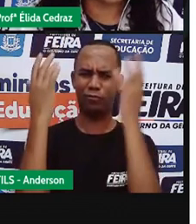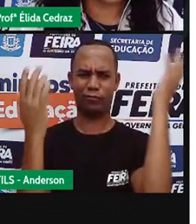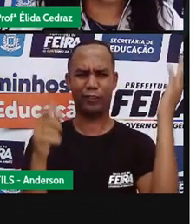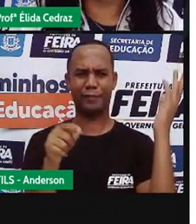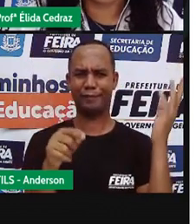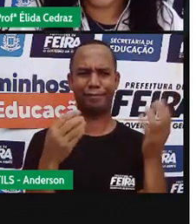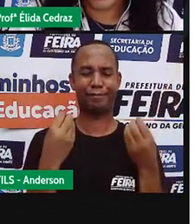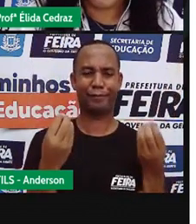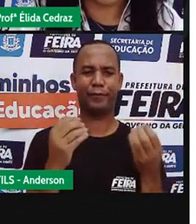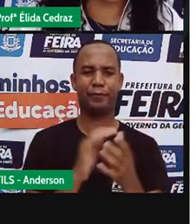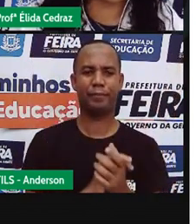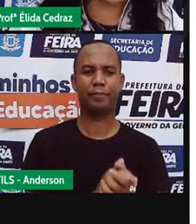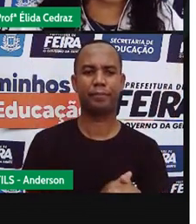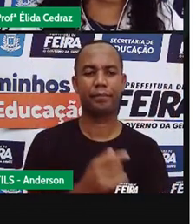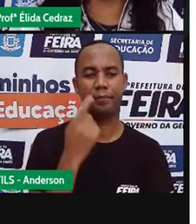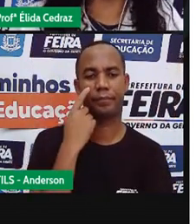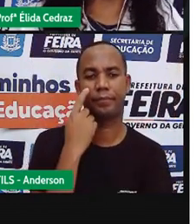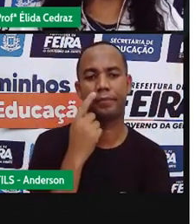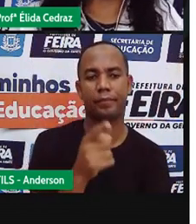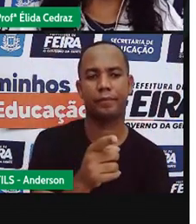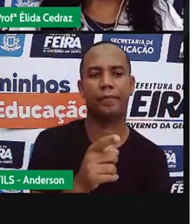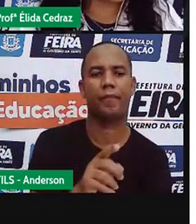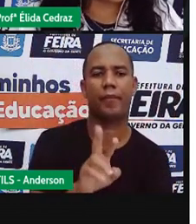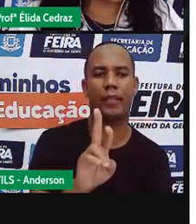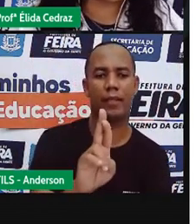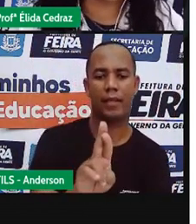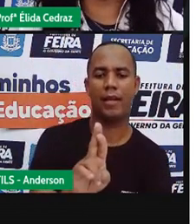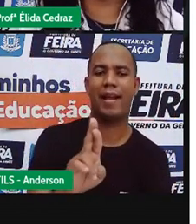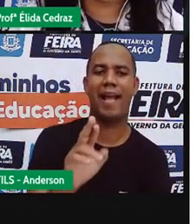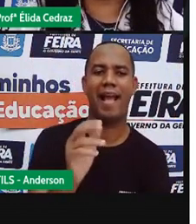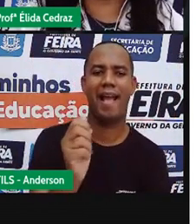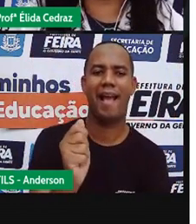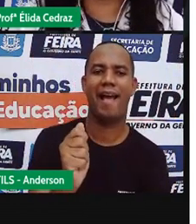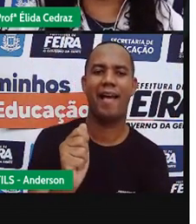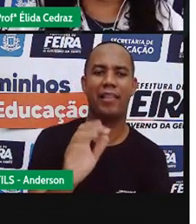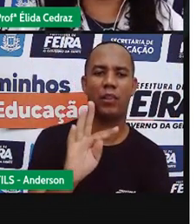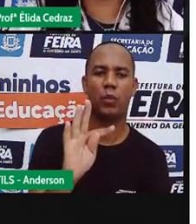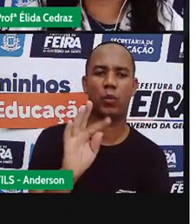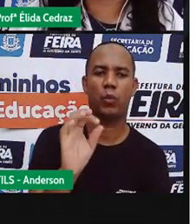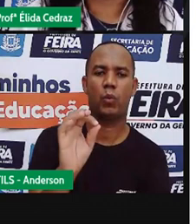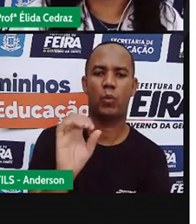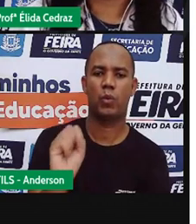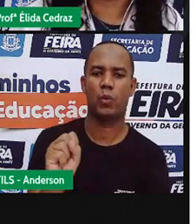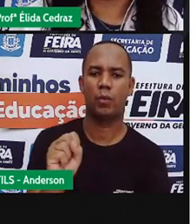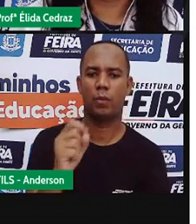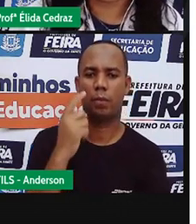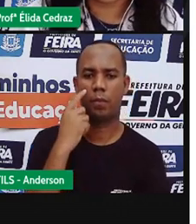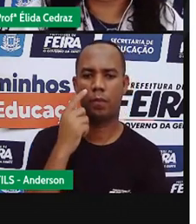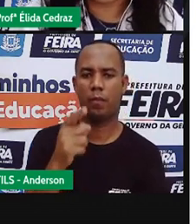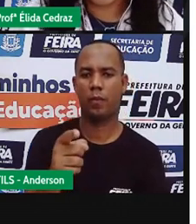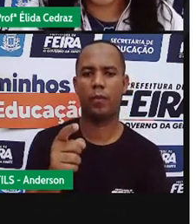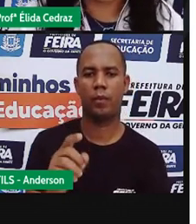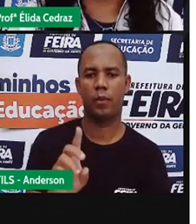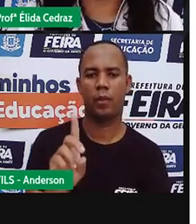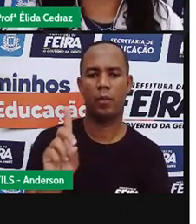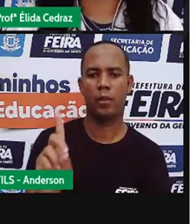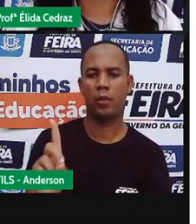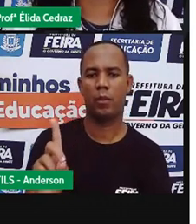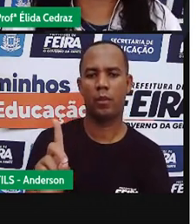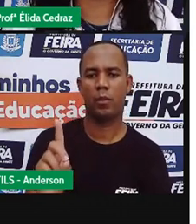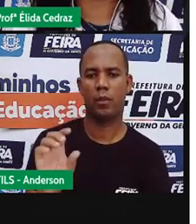Agora, olha só. A prova destacou desse fluxo, algumas palavras. Ratos,